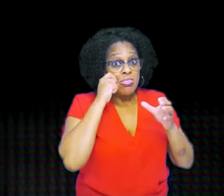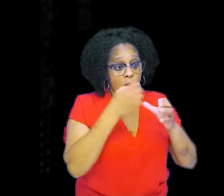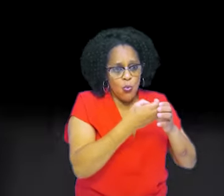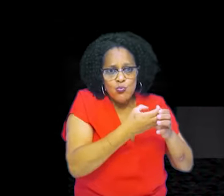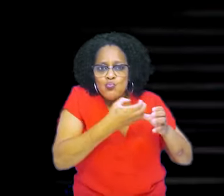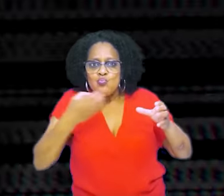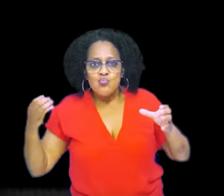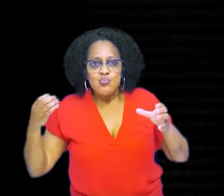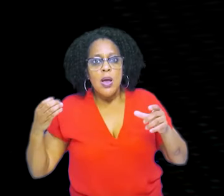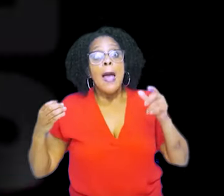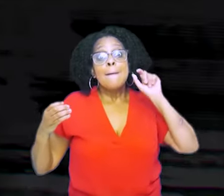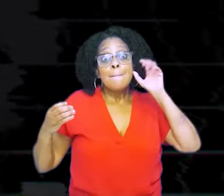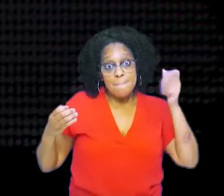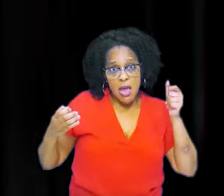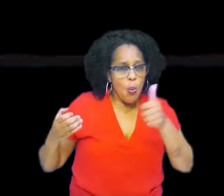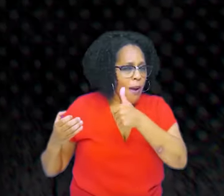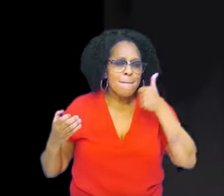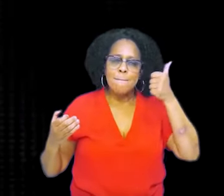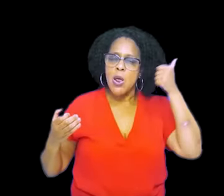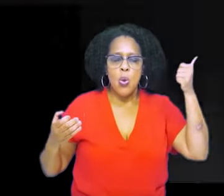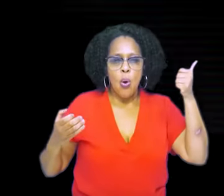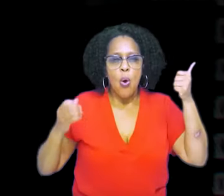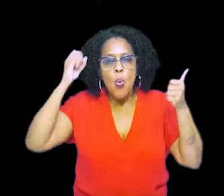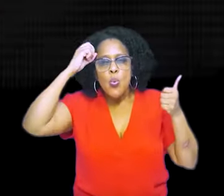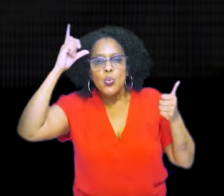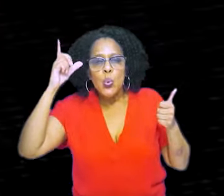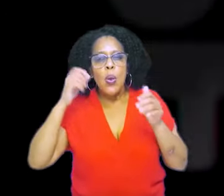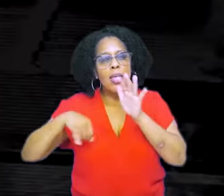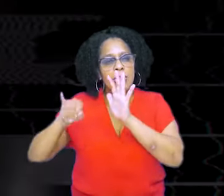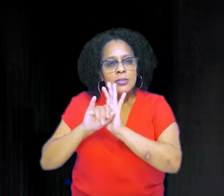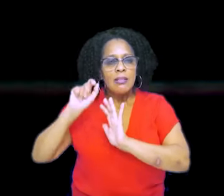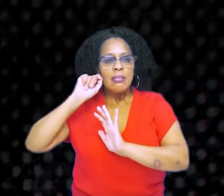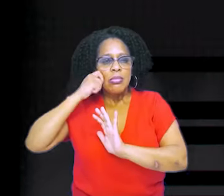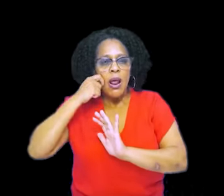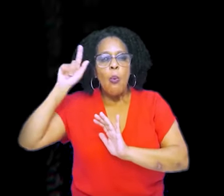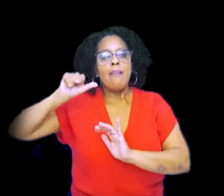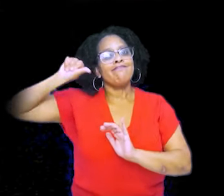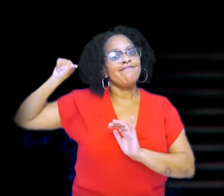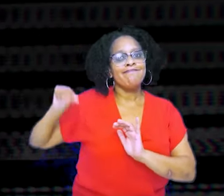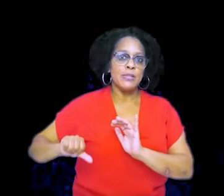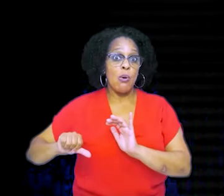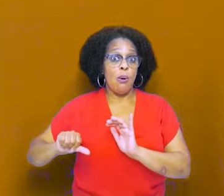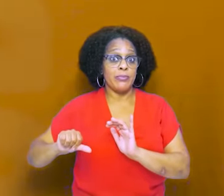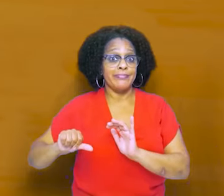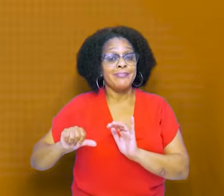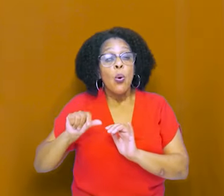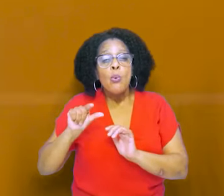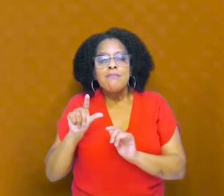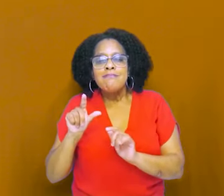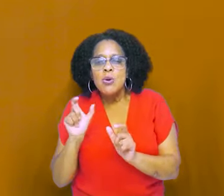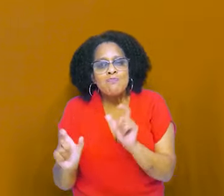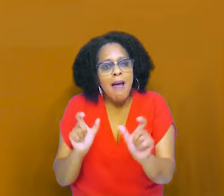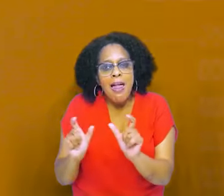longa história de desqualificação e desaprovação do povo negro e de tudo que se associa a ele. Mais